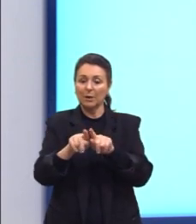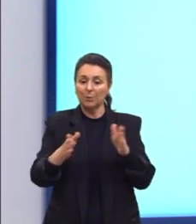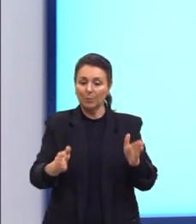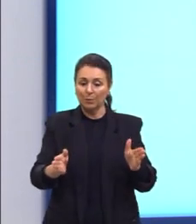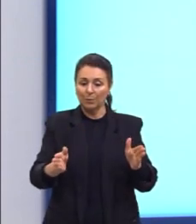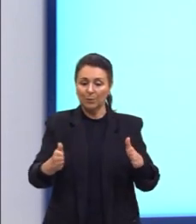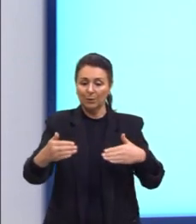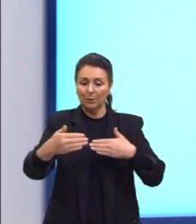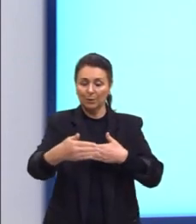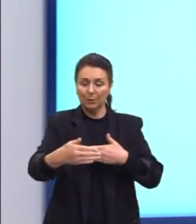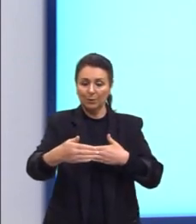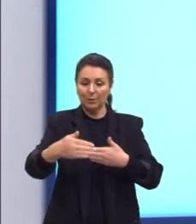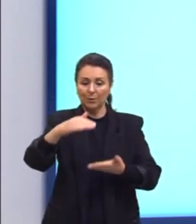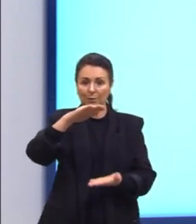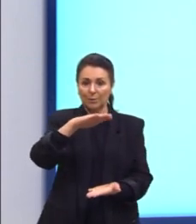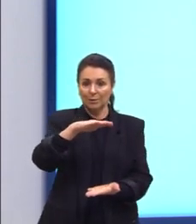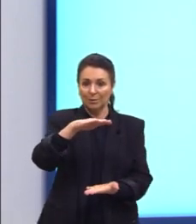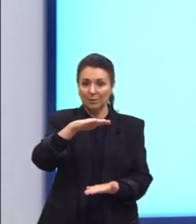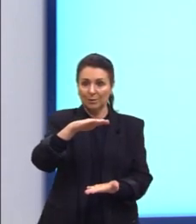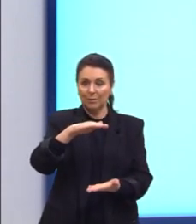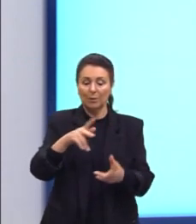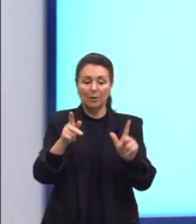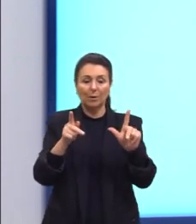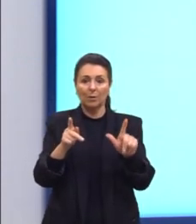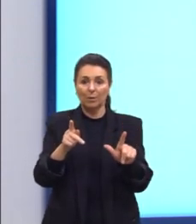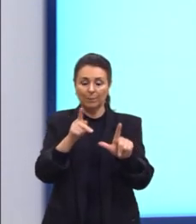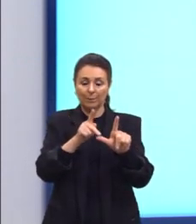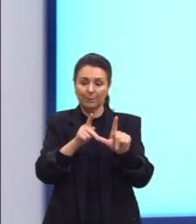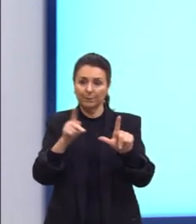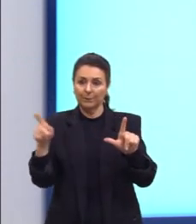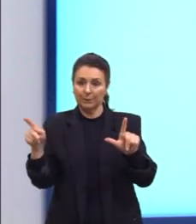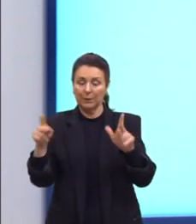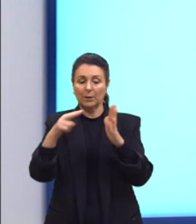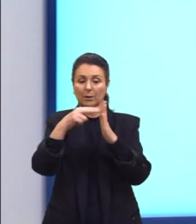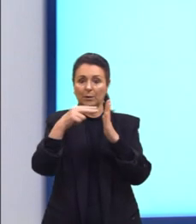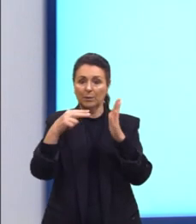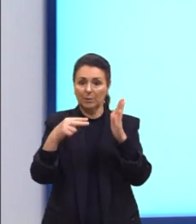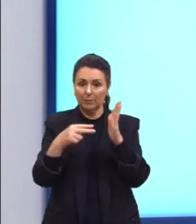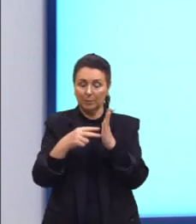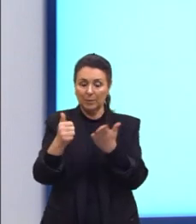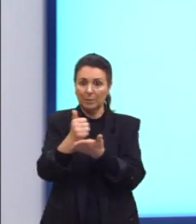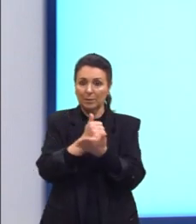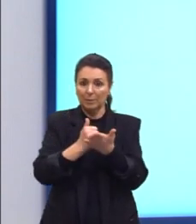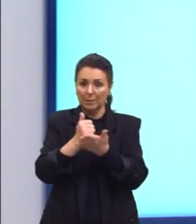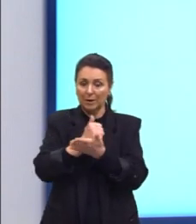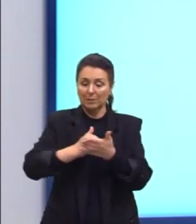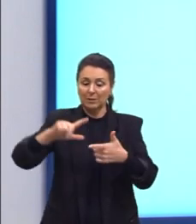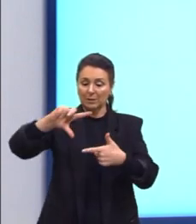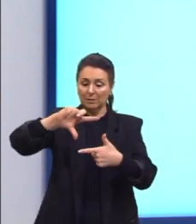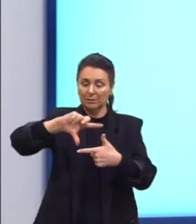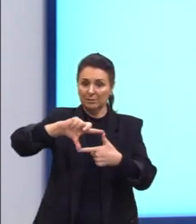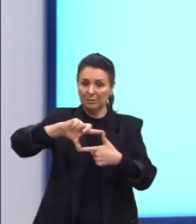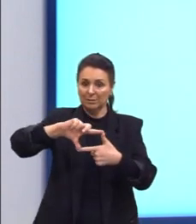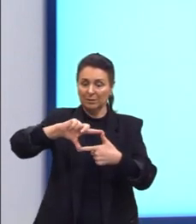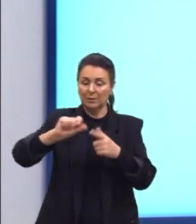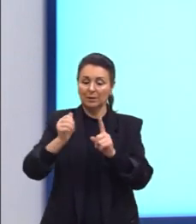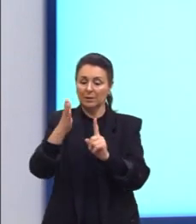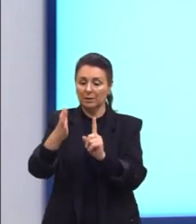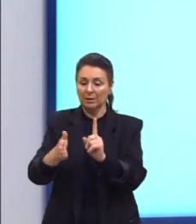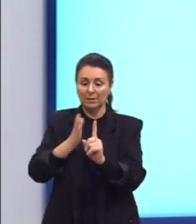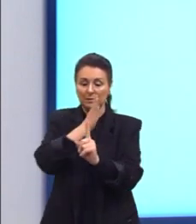paralelepípedo, ele é um prisma que tem as bases retangulares e também todas as faces